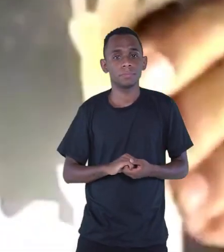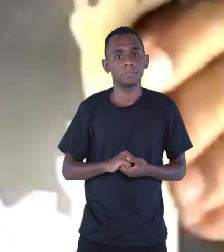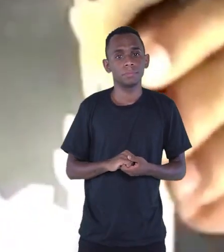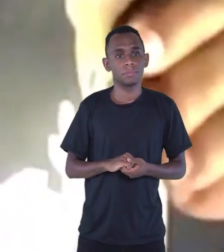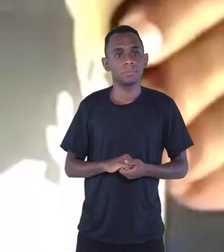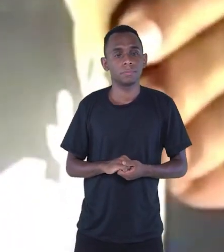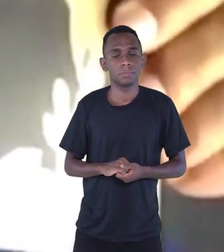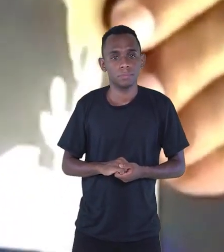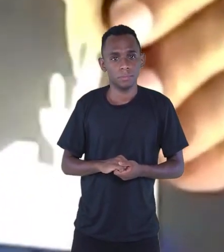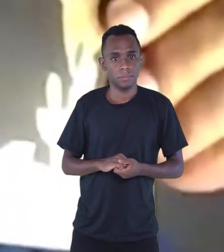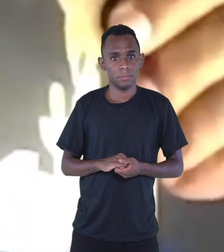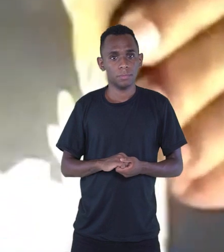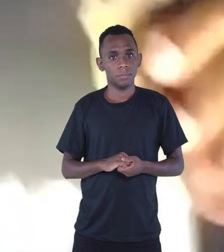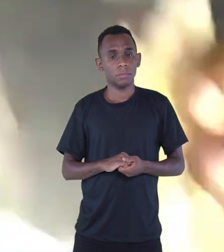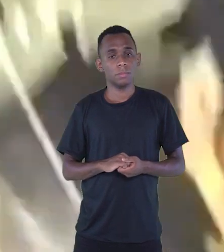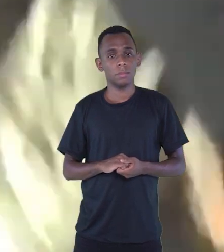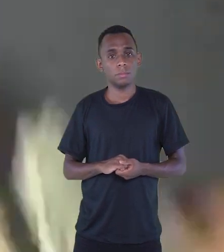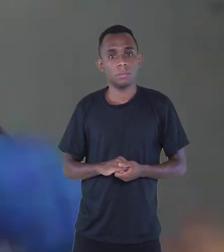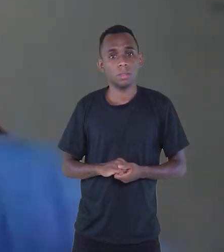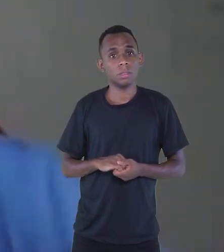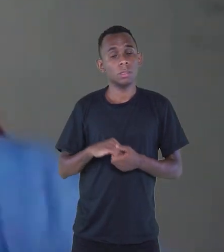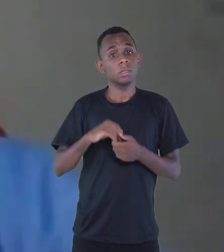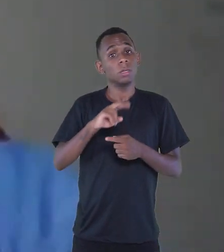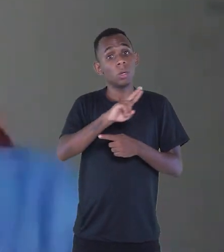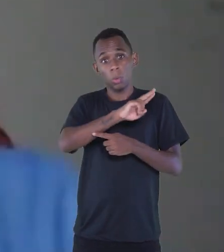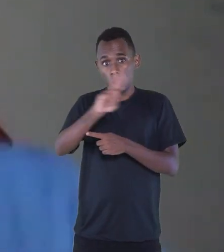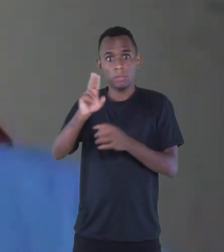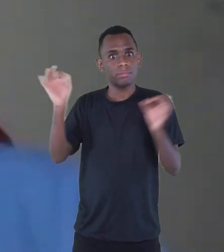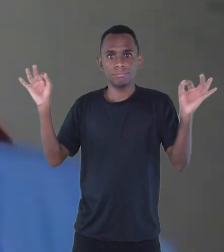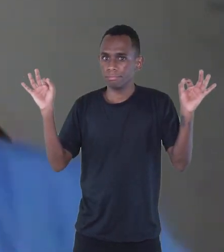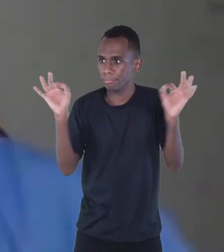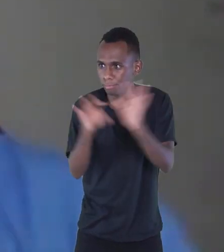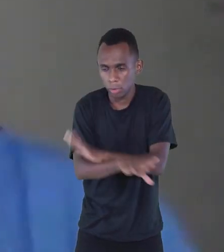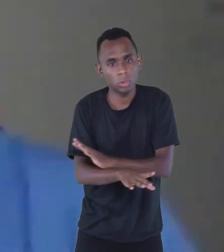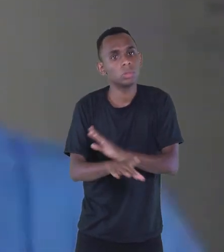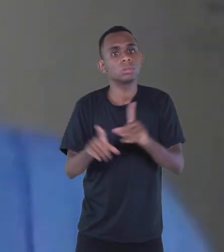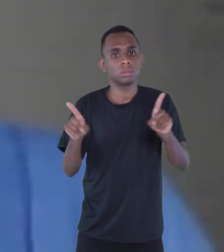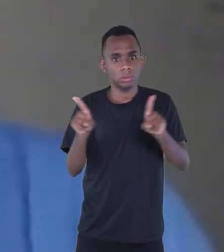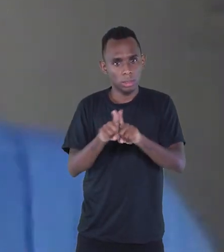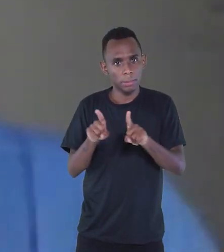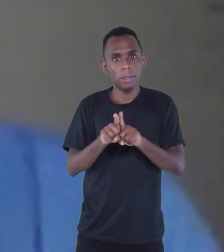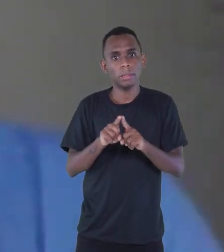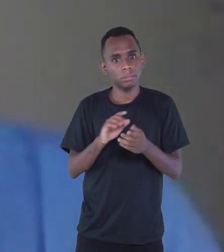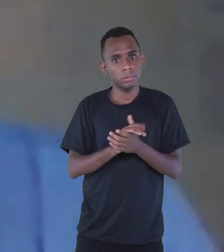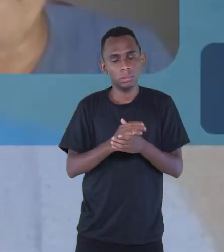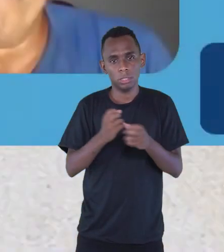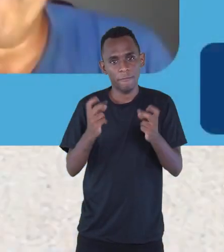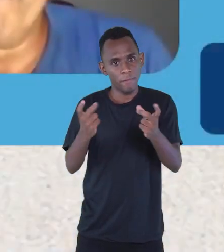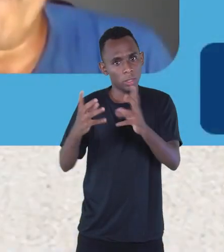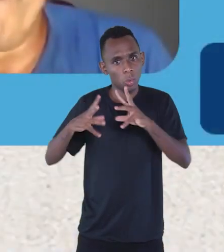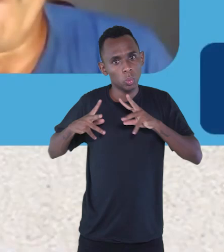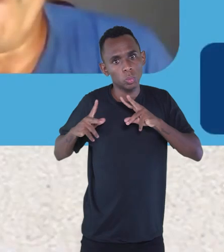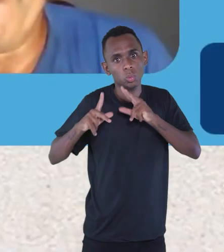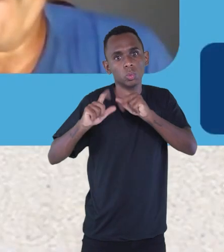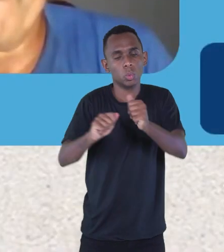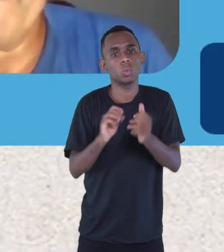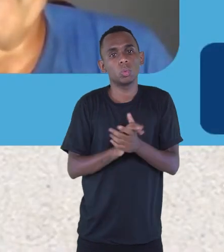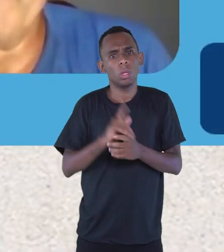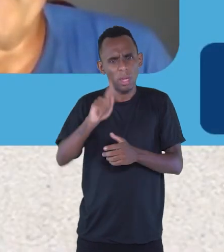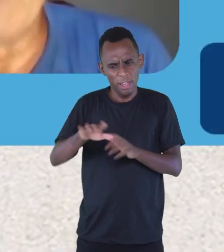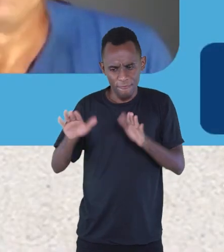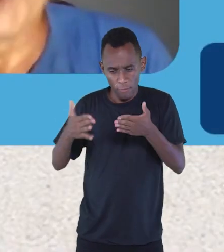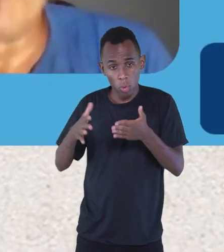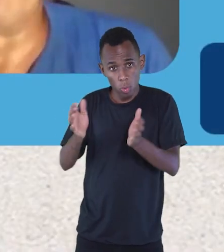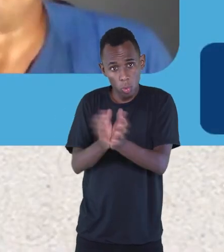É um livro que também está esgotado. É infantil? Hã? É um livro